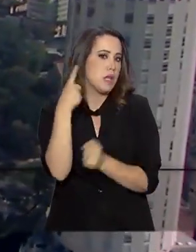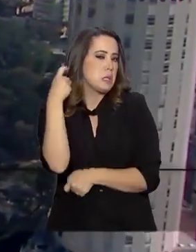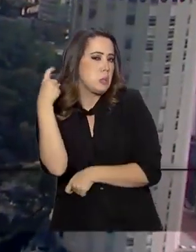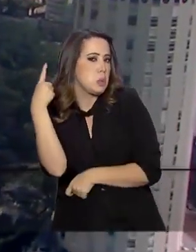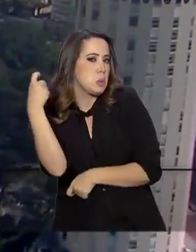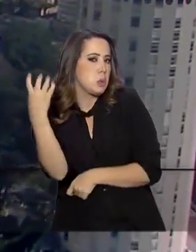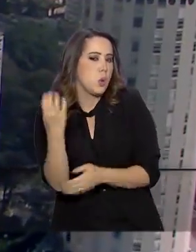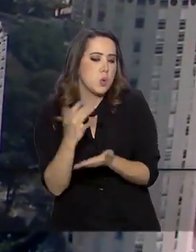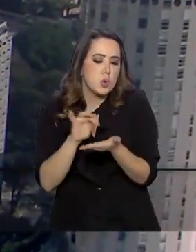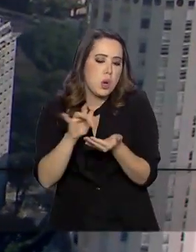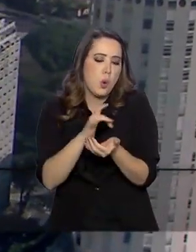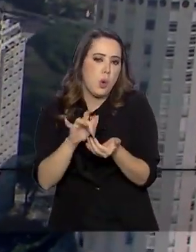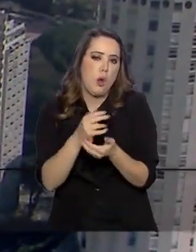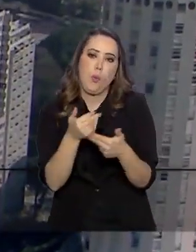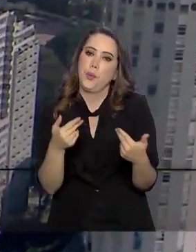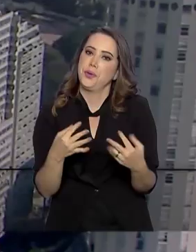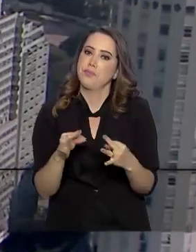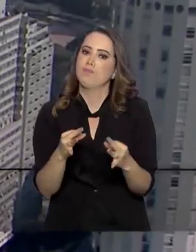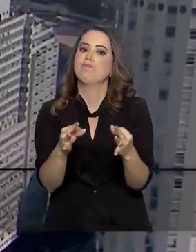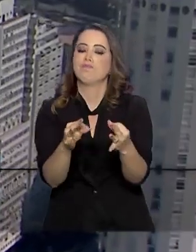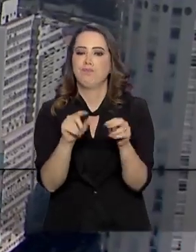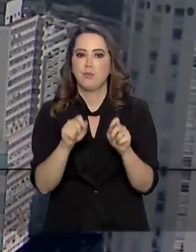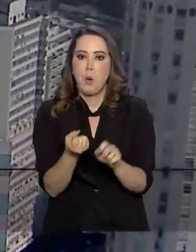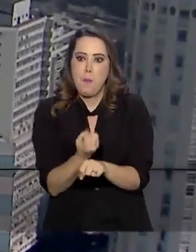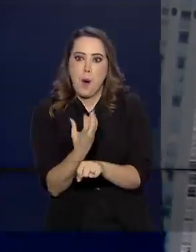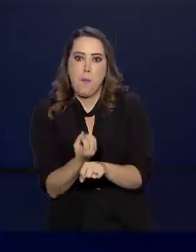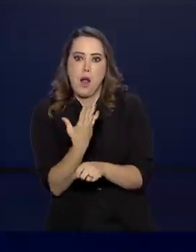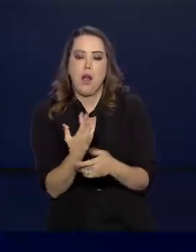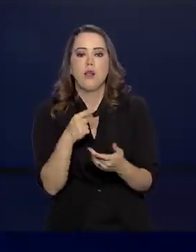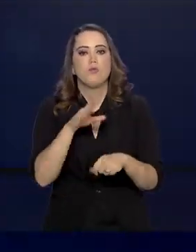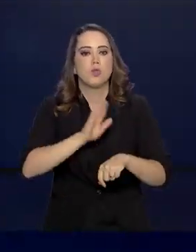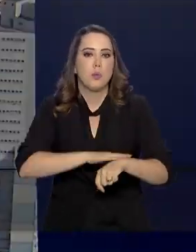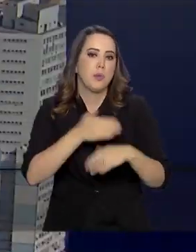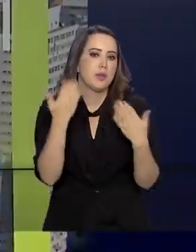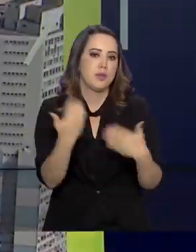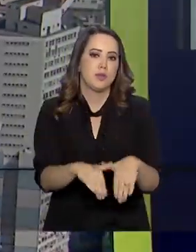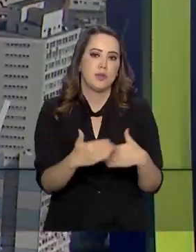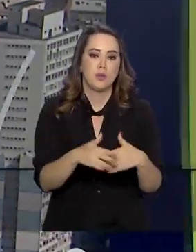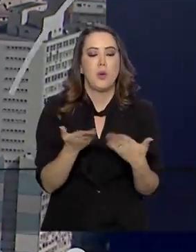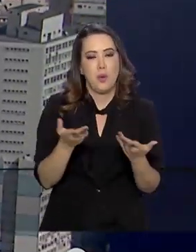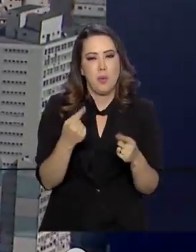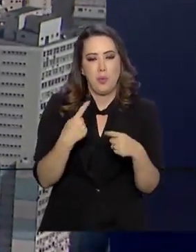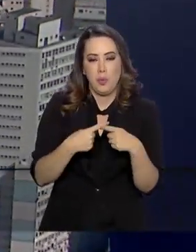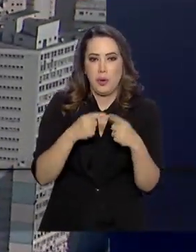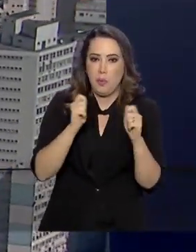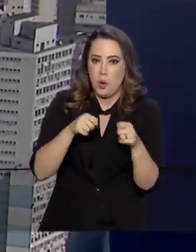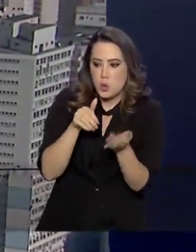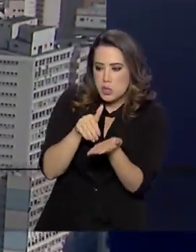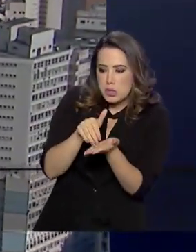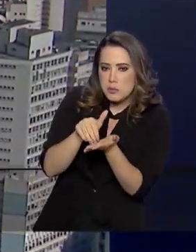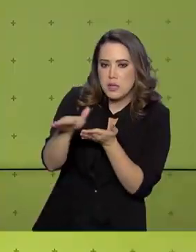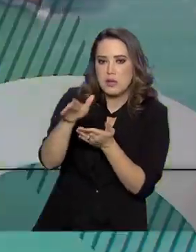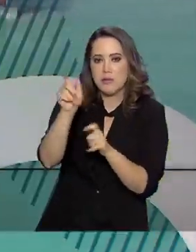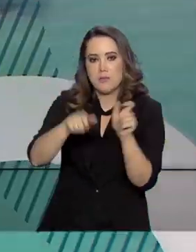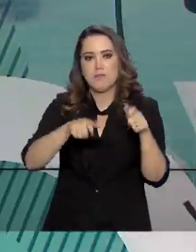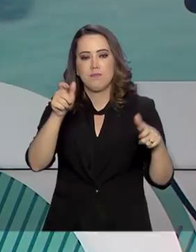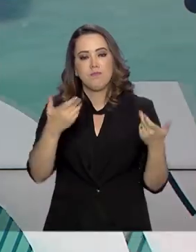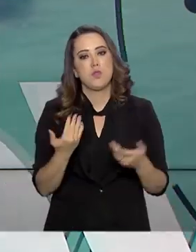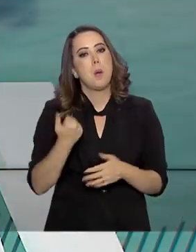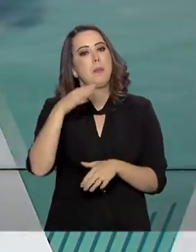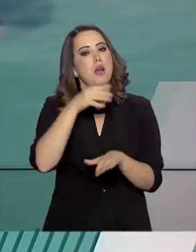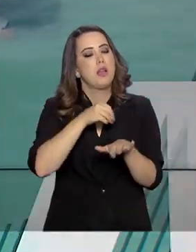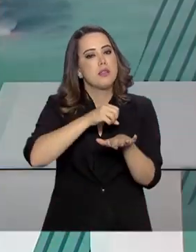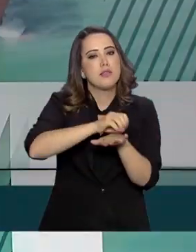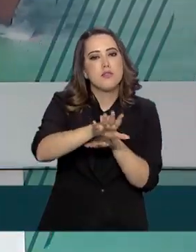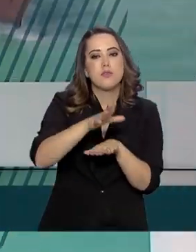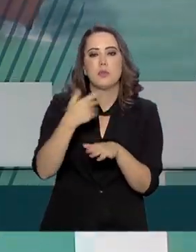de celular ou equipamento eletrônico que possa disparar na hora da prova. Isso pode causar a eliminação do candidato. Mais